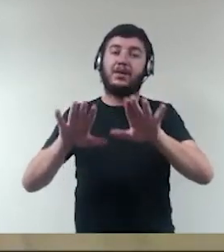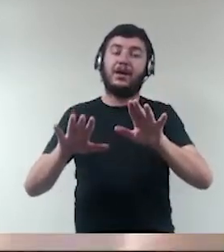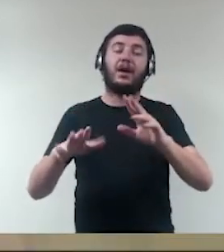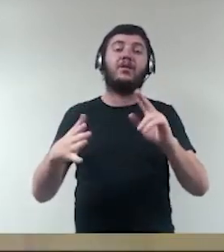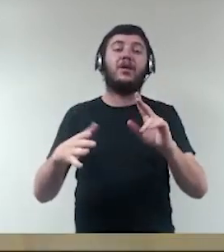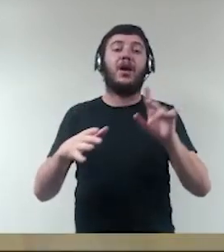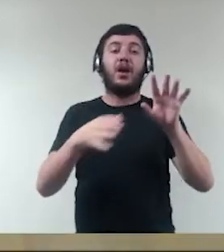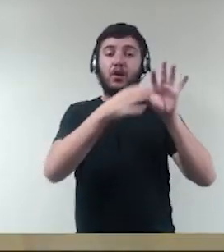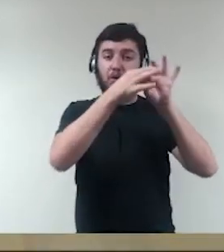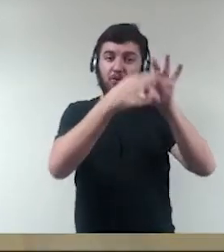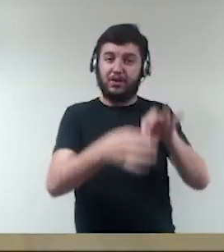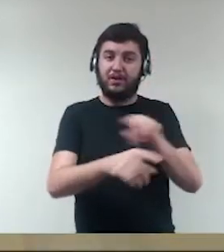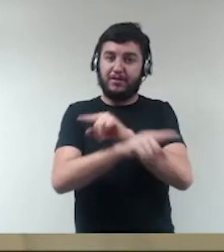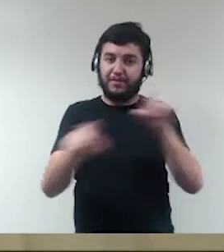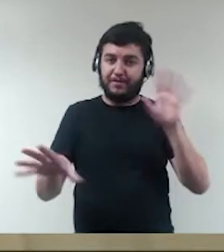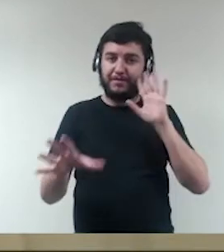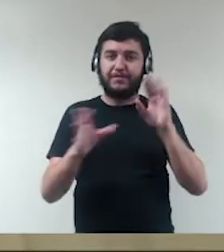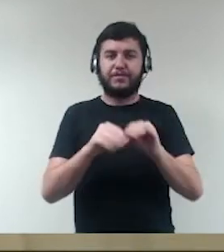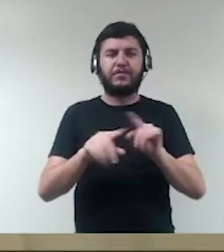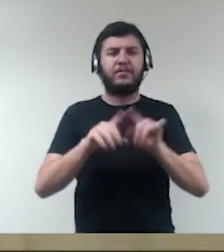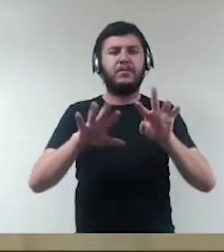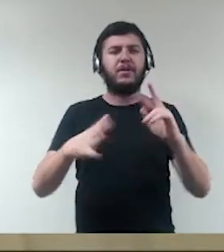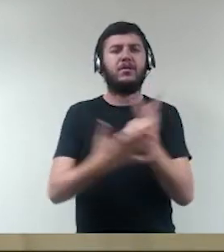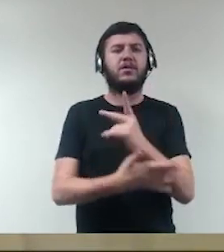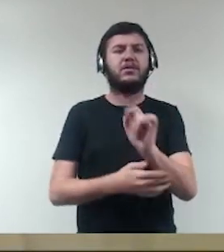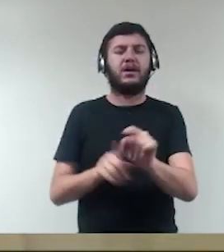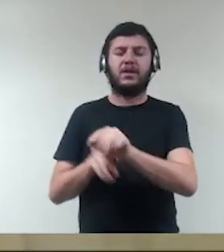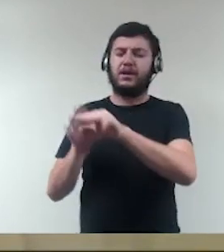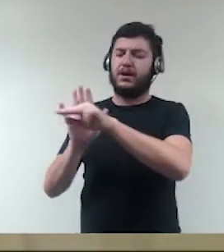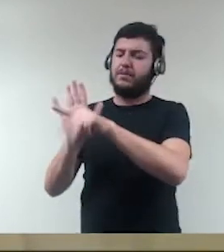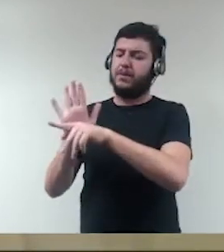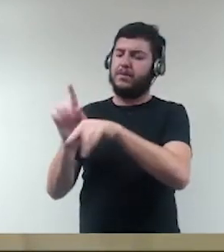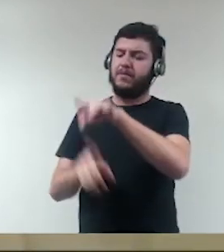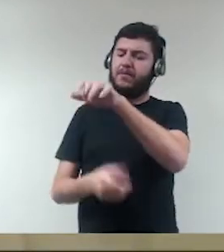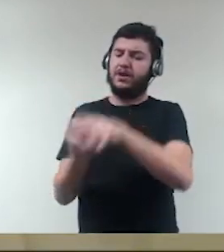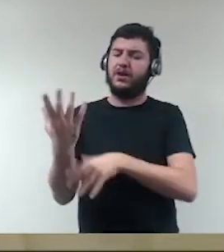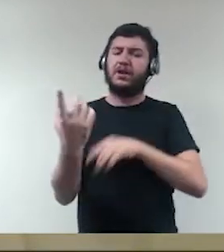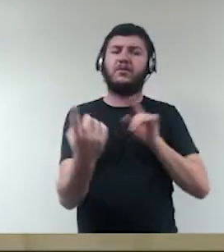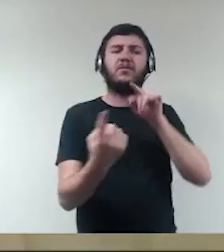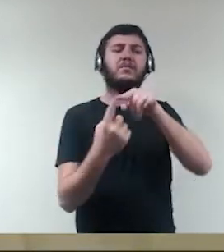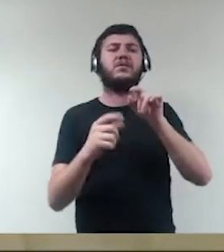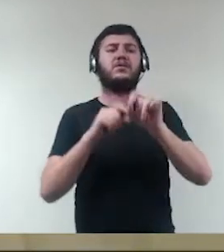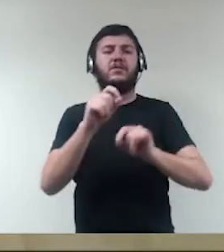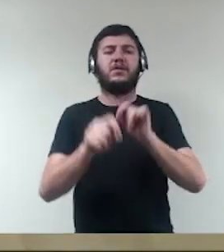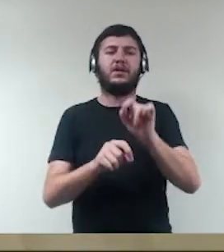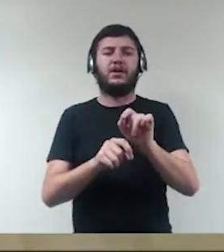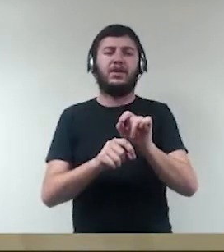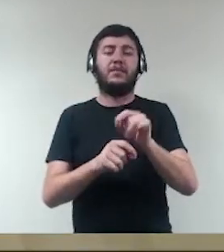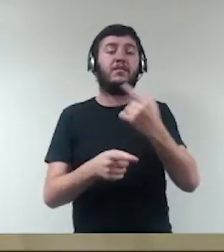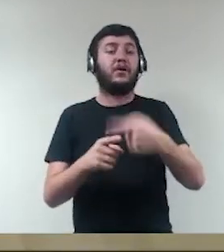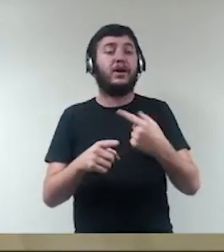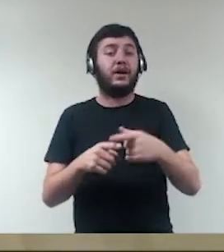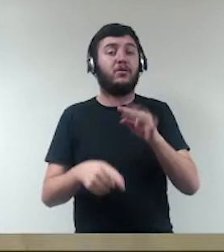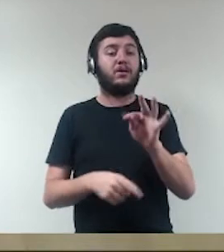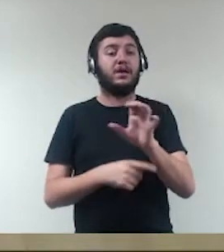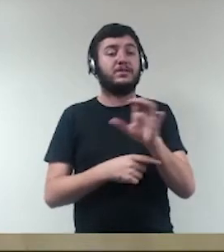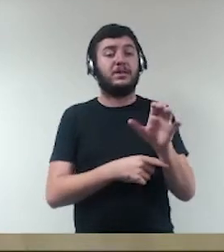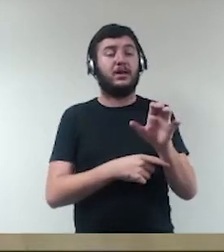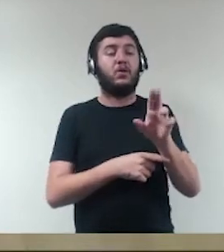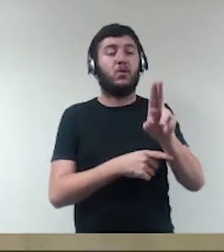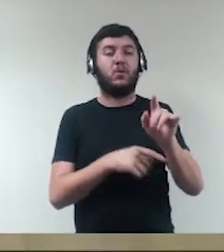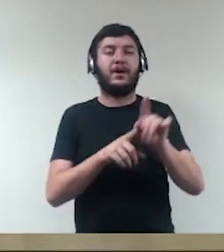por que que veio essa MP? Essa MP, ela veio por conta do TCU, Tribunal de Contas da União,